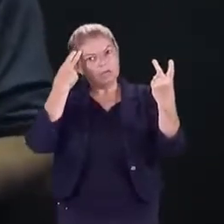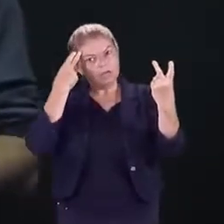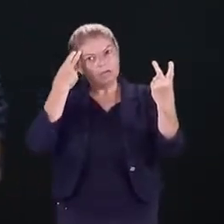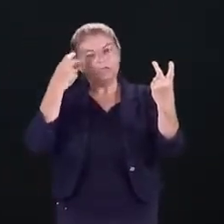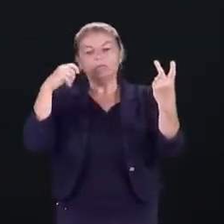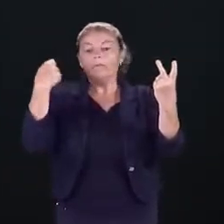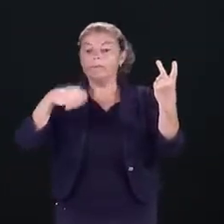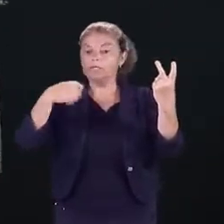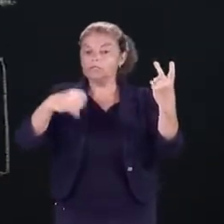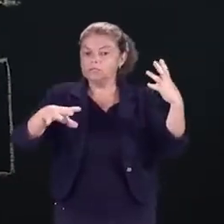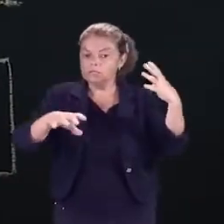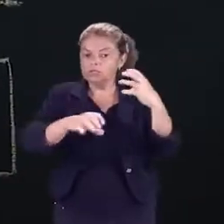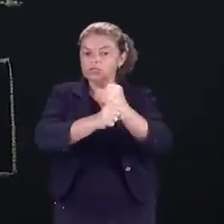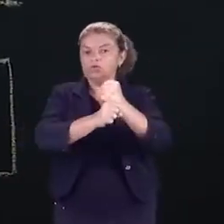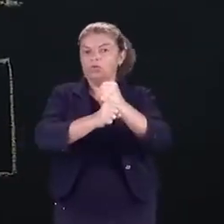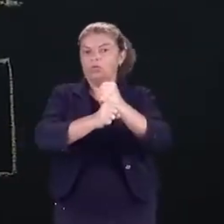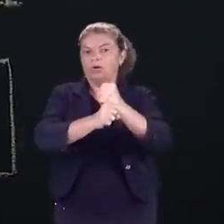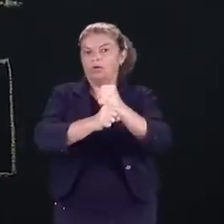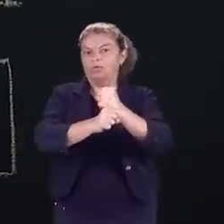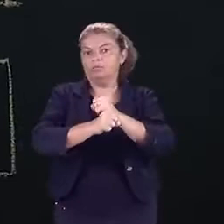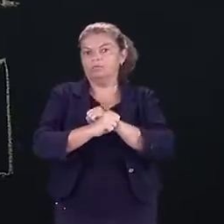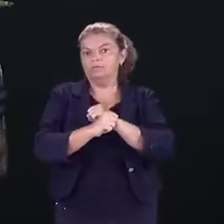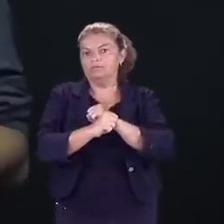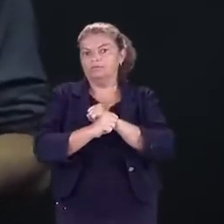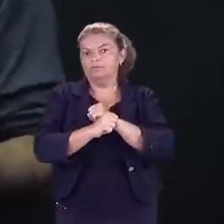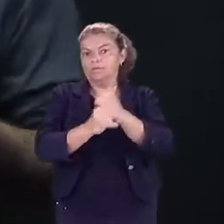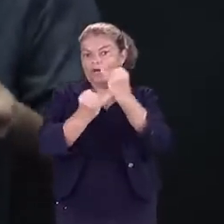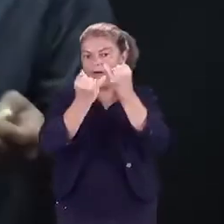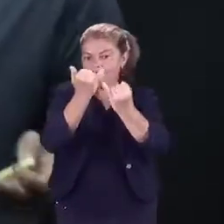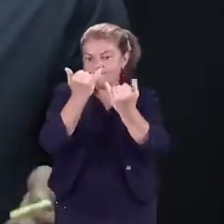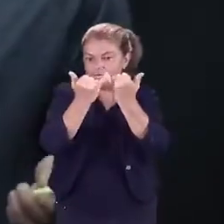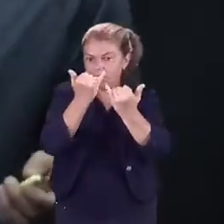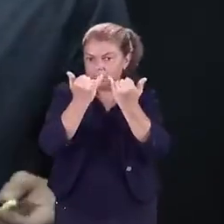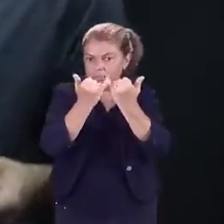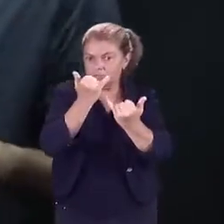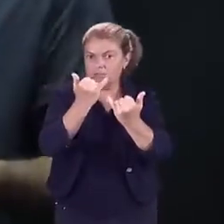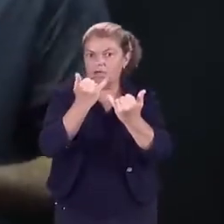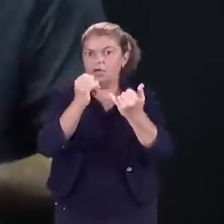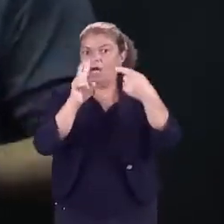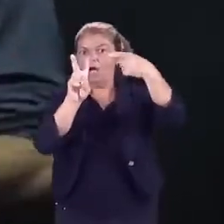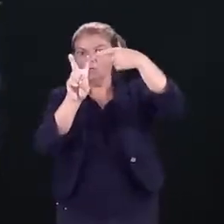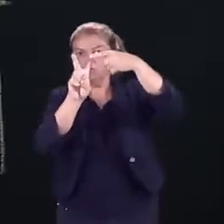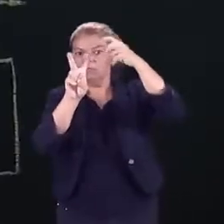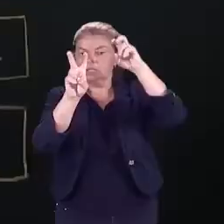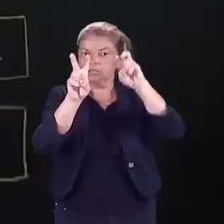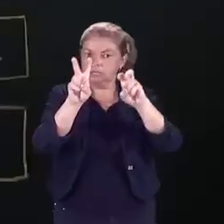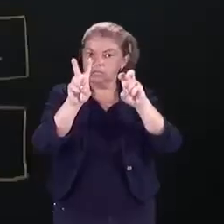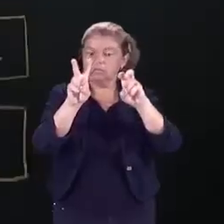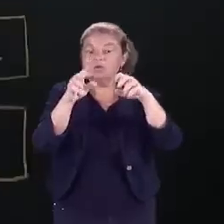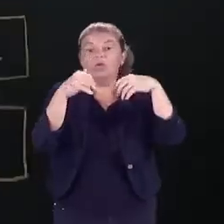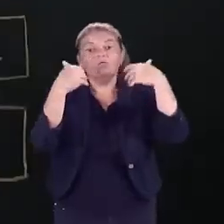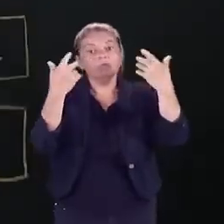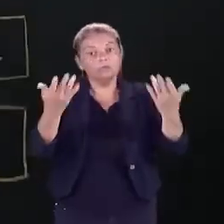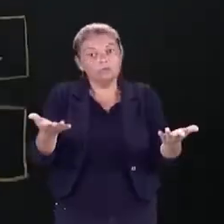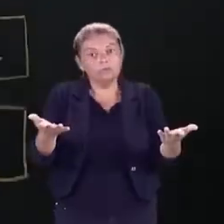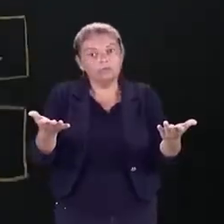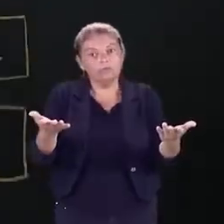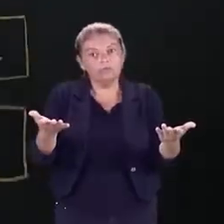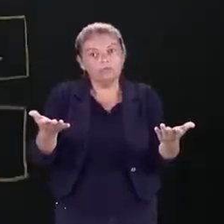gente deverá somá-lo à parte inteira referente à raiz quadrada de 5. Logo, então,